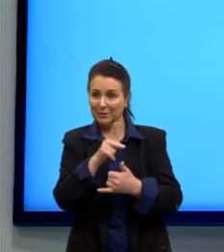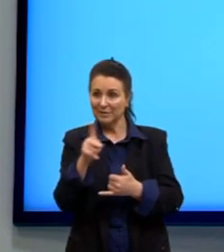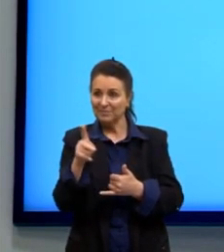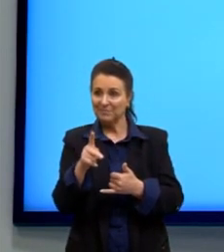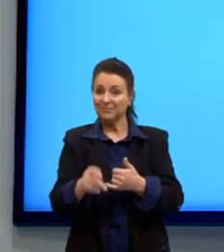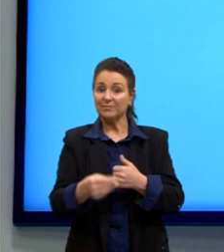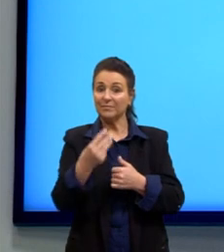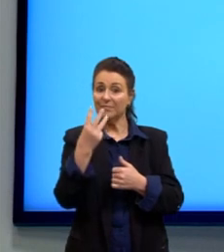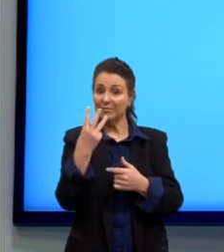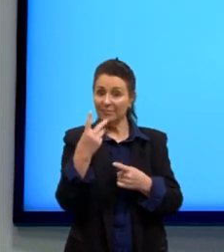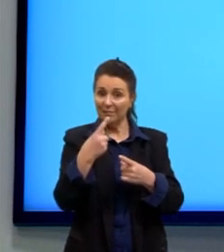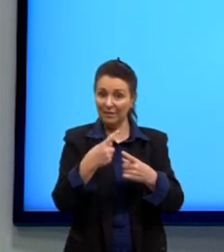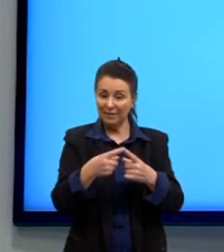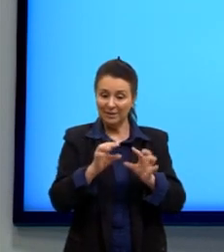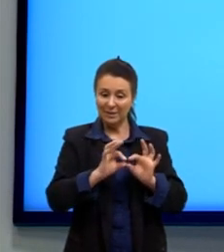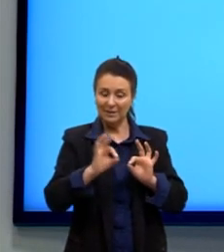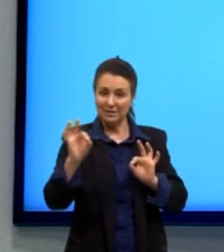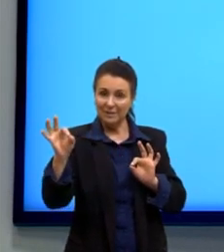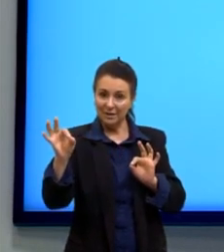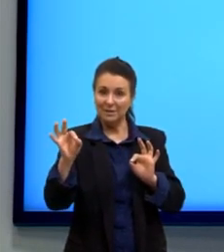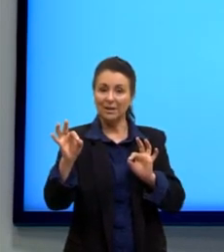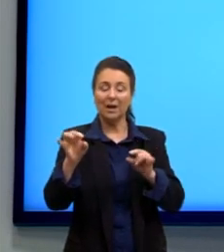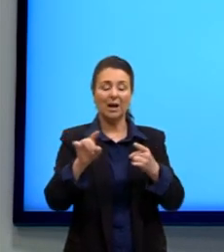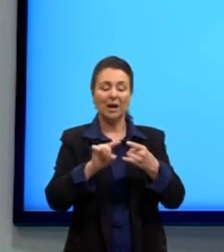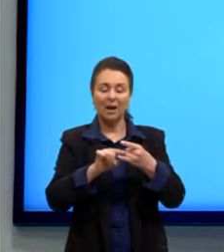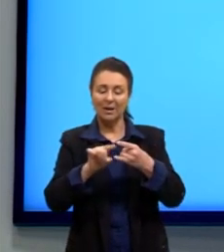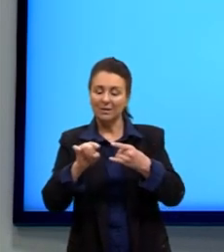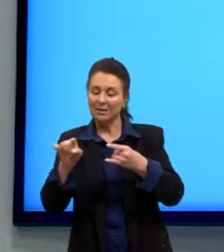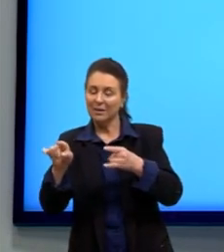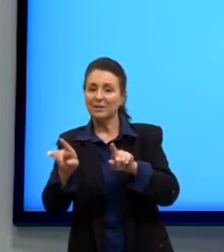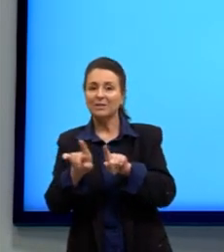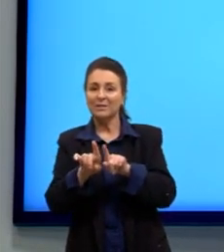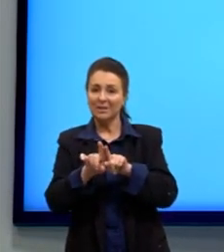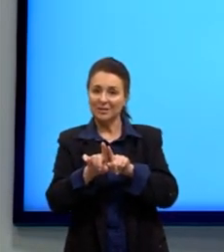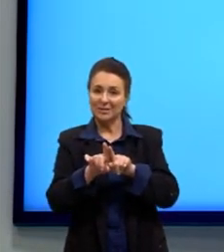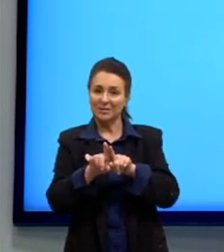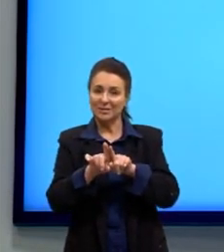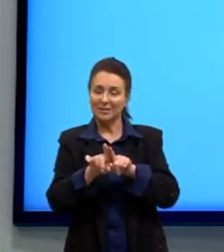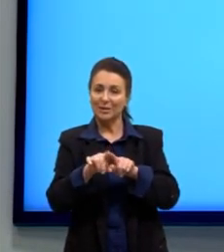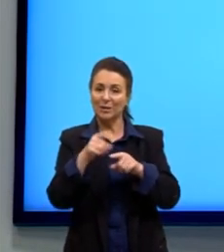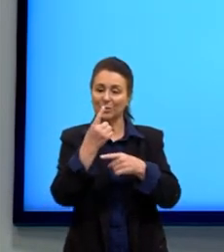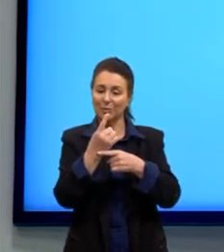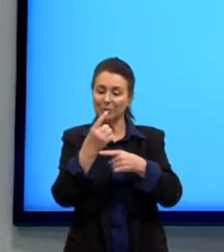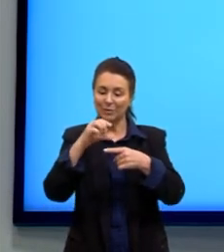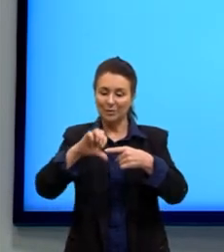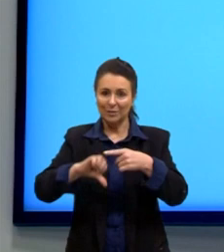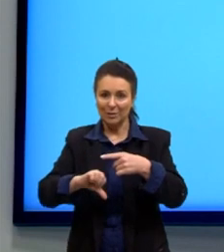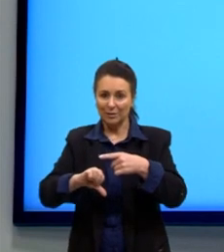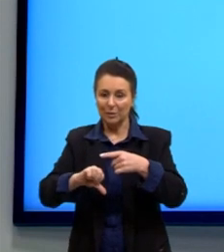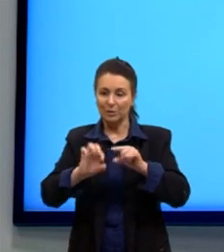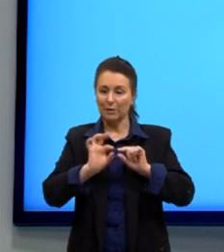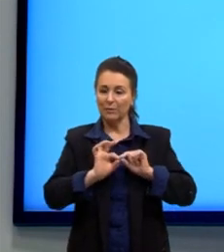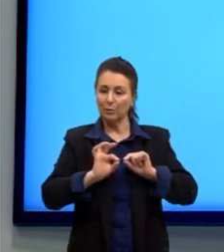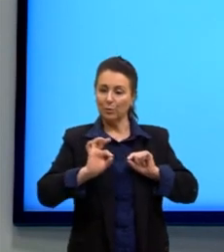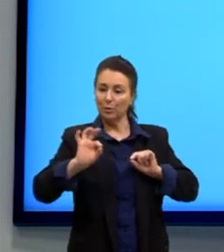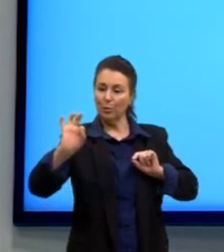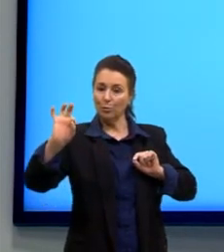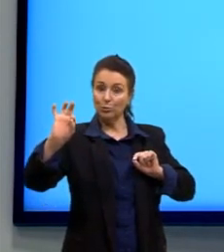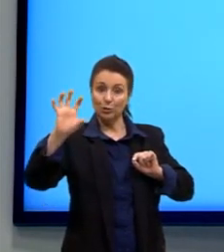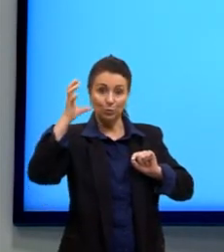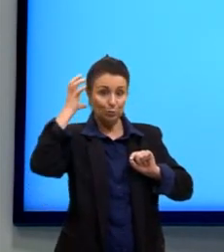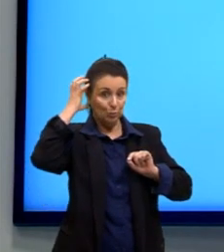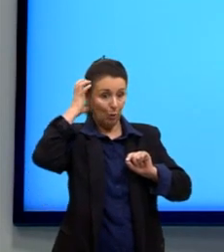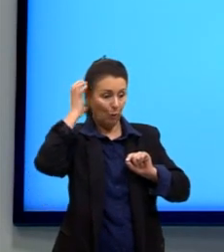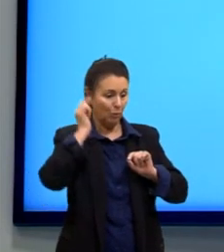a minha intensidade vai diminuir 1 sobre 9, tá? Então, ela vai ser sempre, considerando